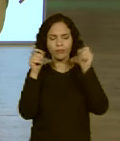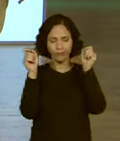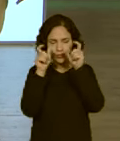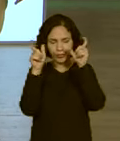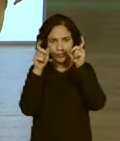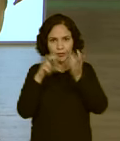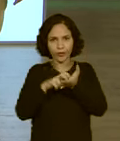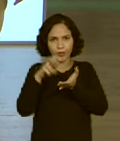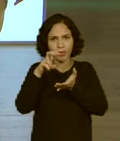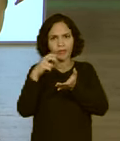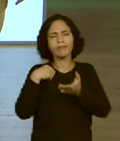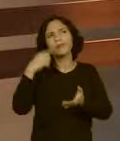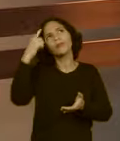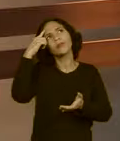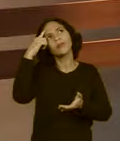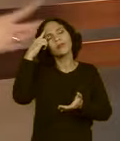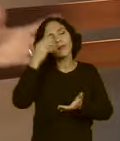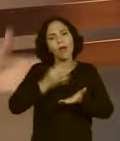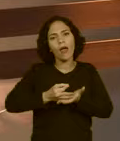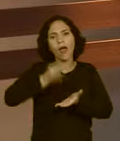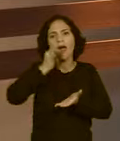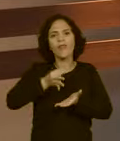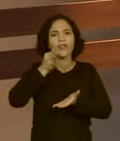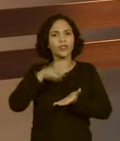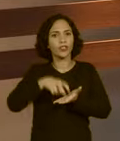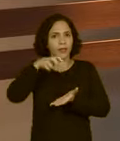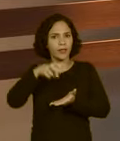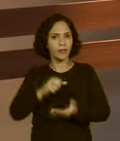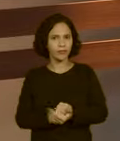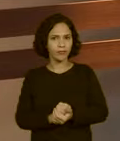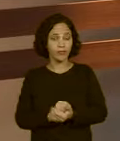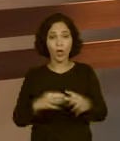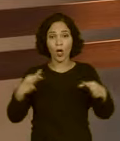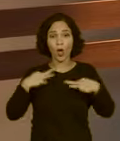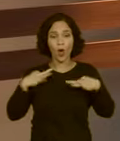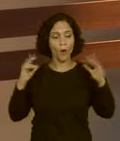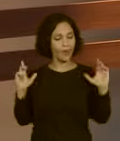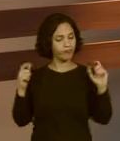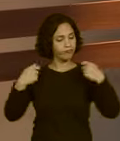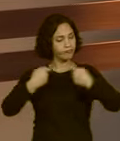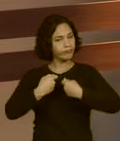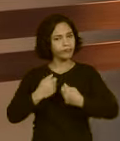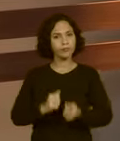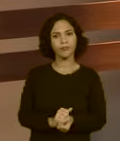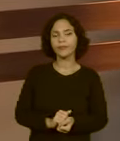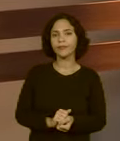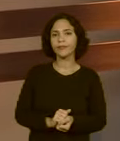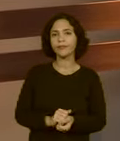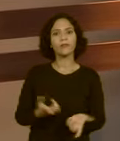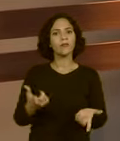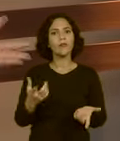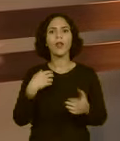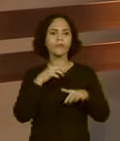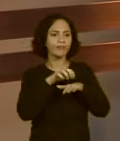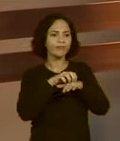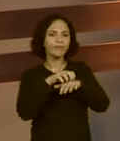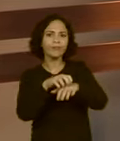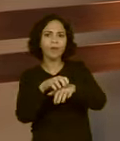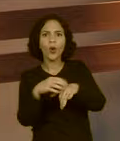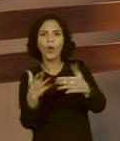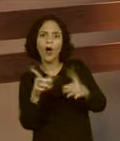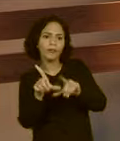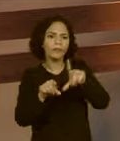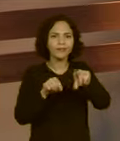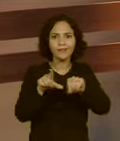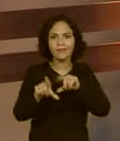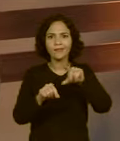pensa no café que a gente vai tomar, a roupa que a gente vai vestir, o meio de transporte que a gente